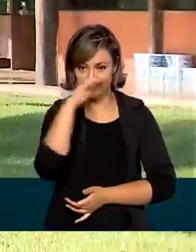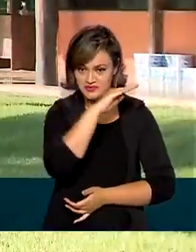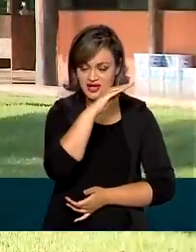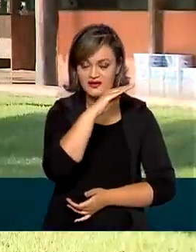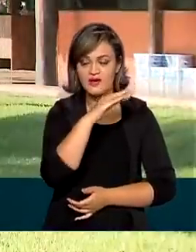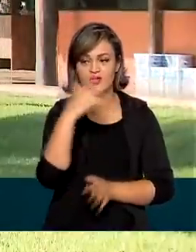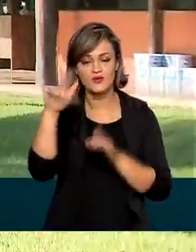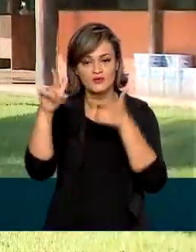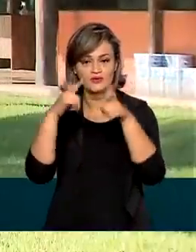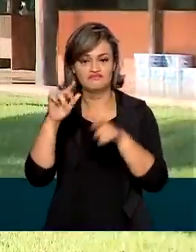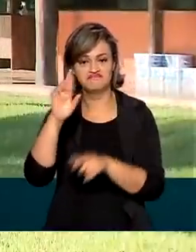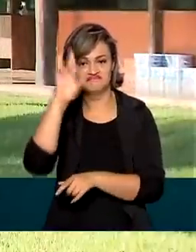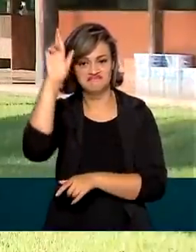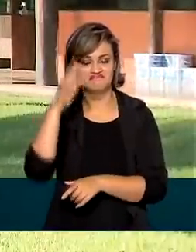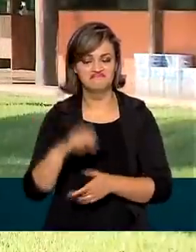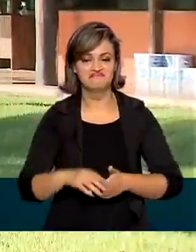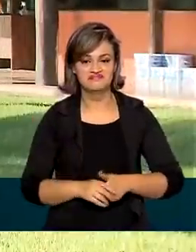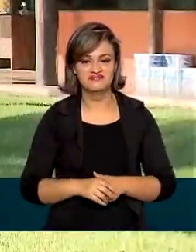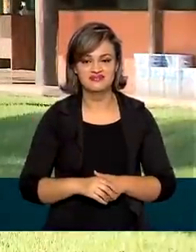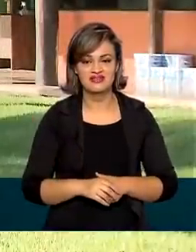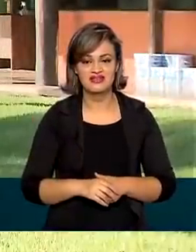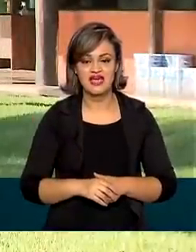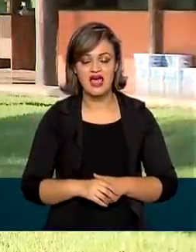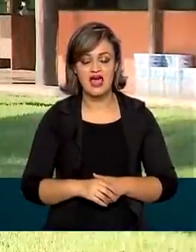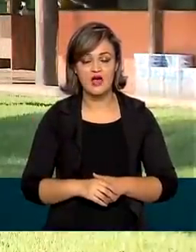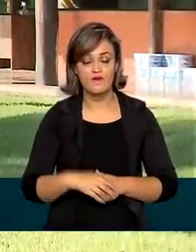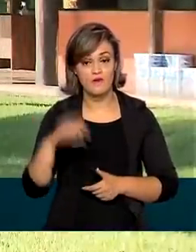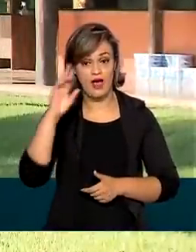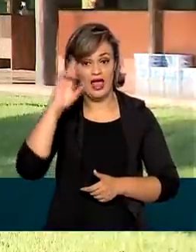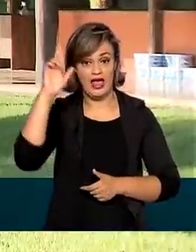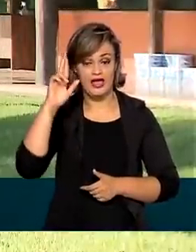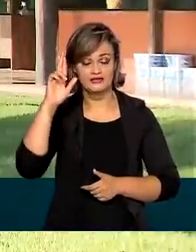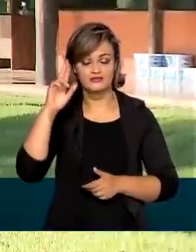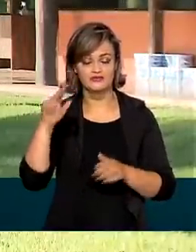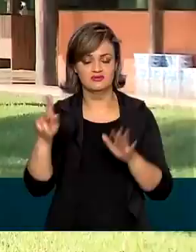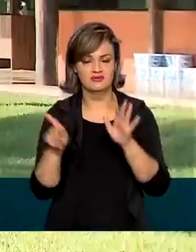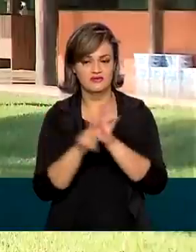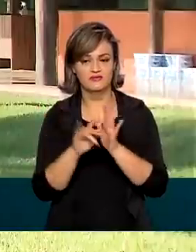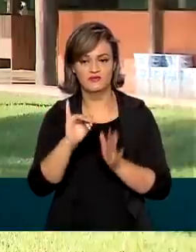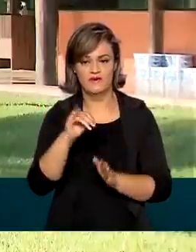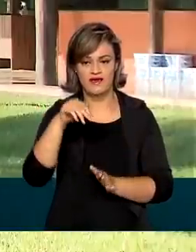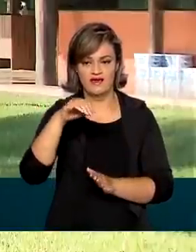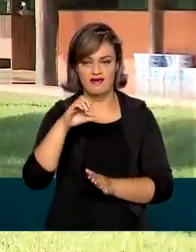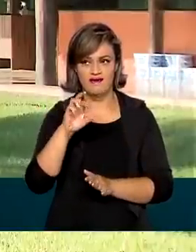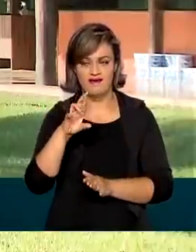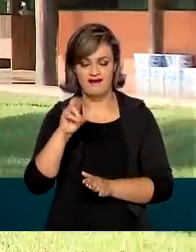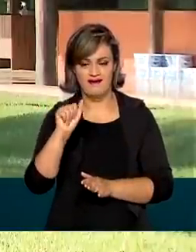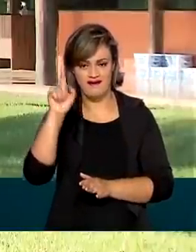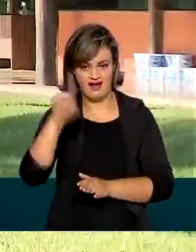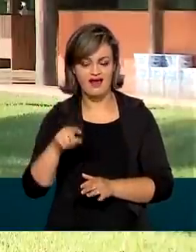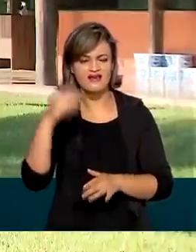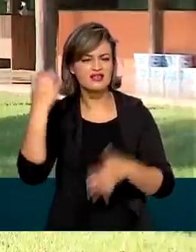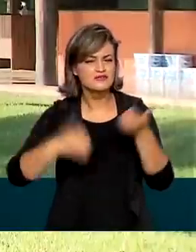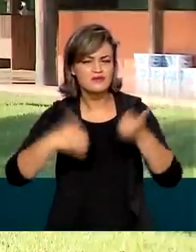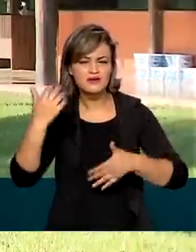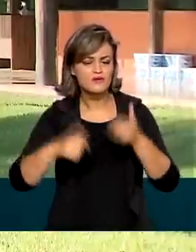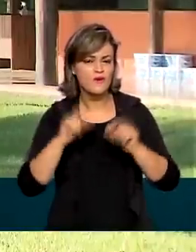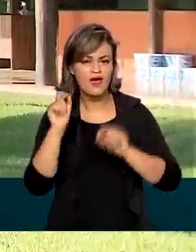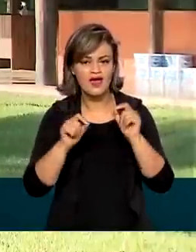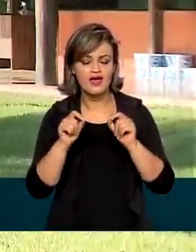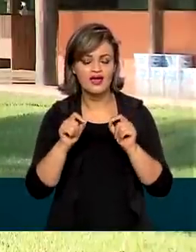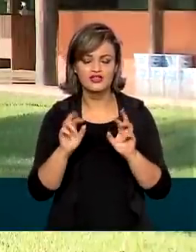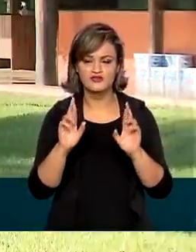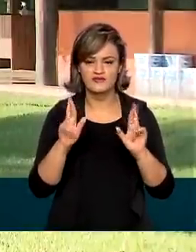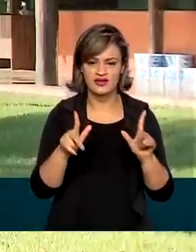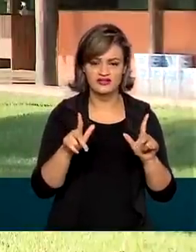Bolsonaro e outras autoridades. O superintendente regional do INCRA, aqui em Marabá, Aveilton Souza, explicou para a gente a